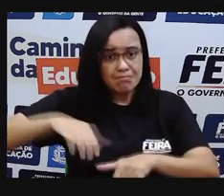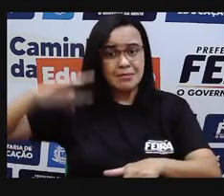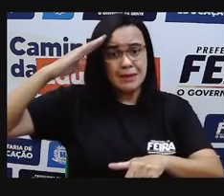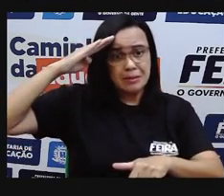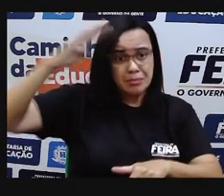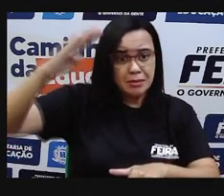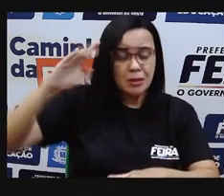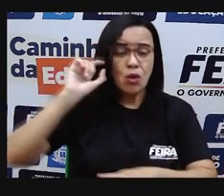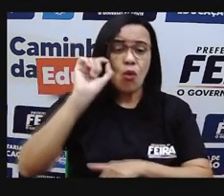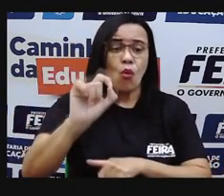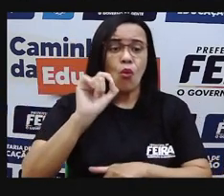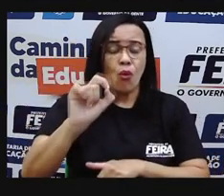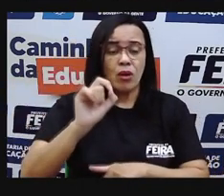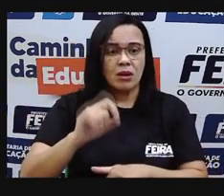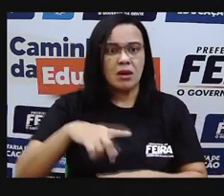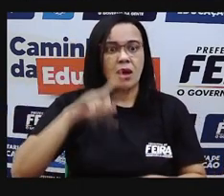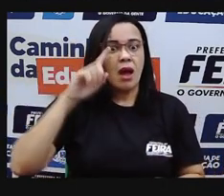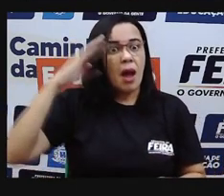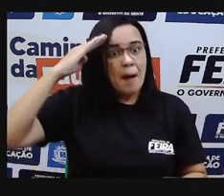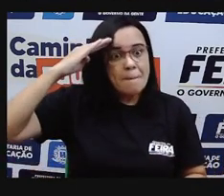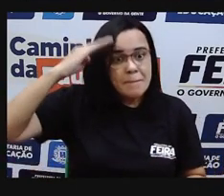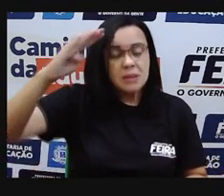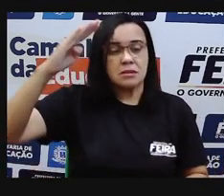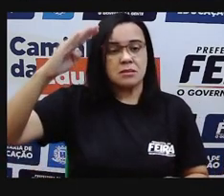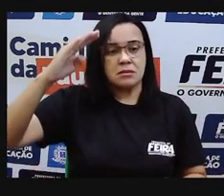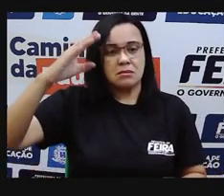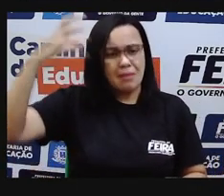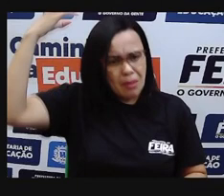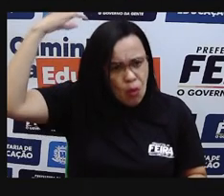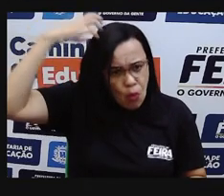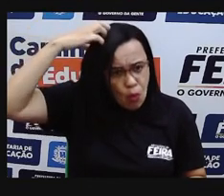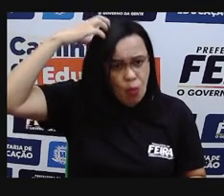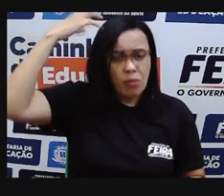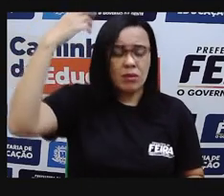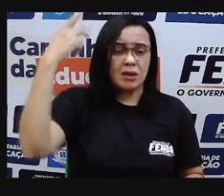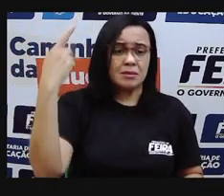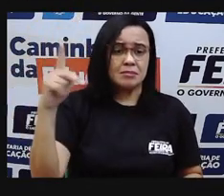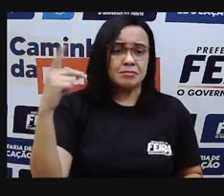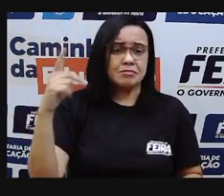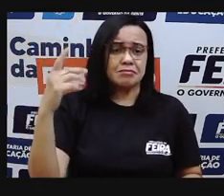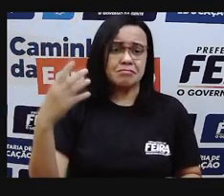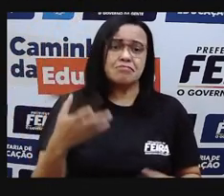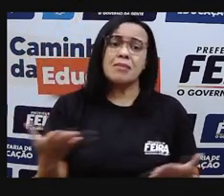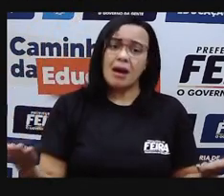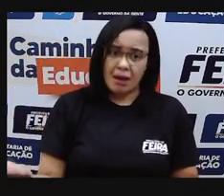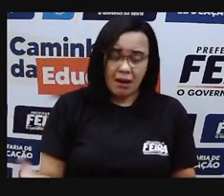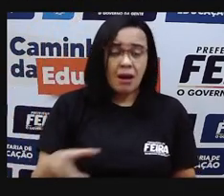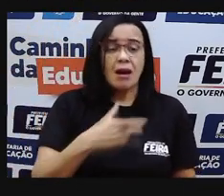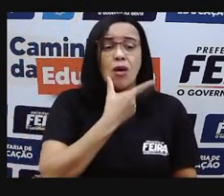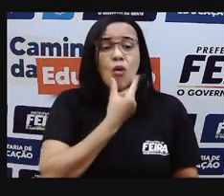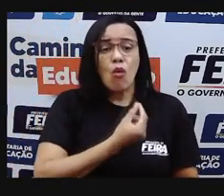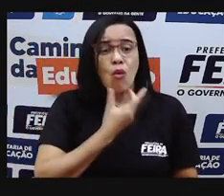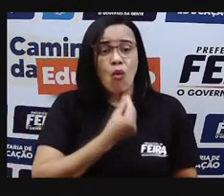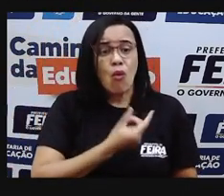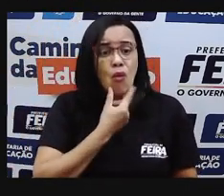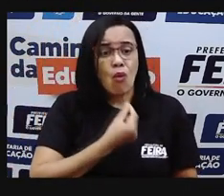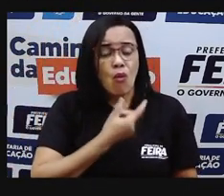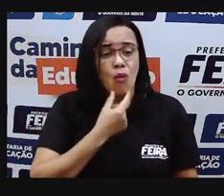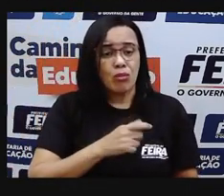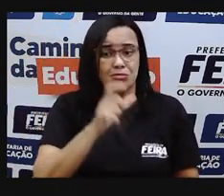ação humana tem feito um aumento excessivo dessa retenção, desse calor,